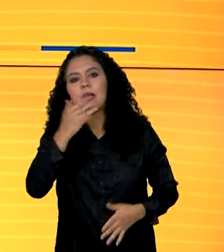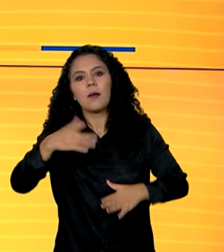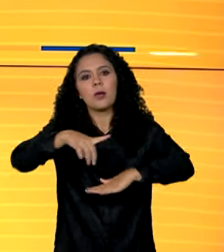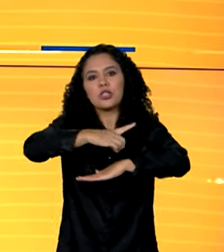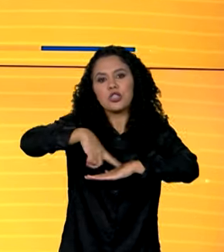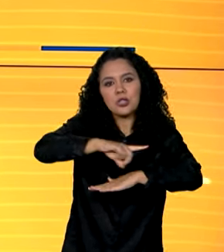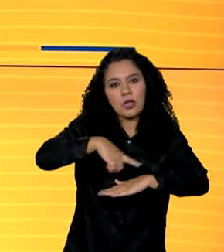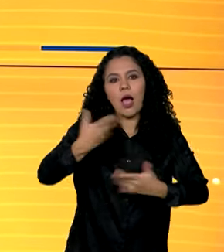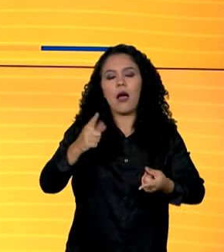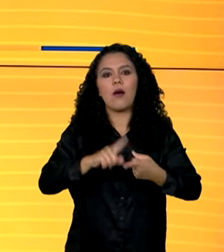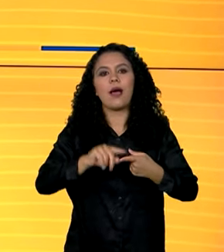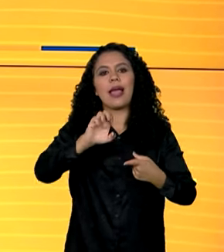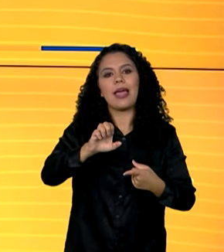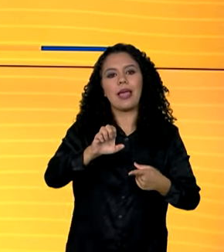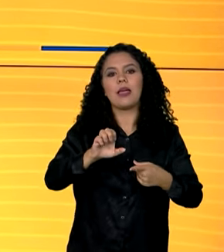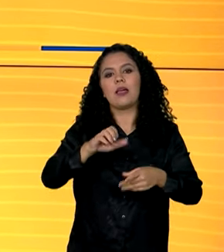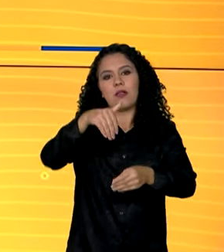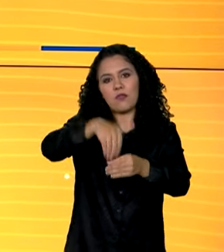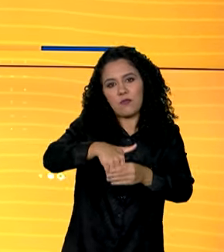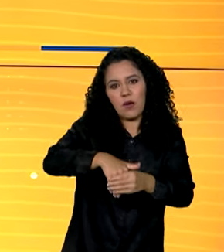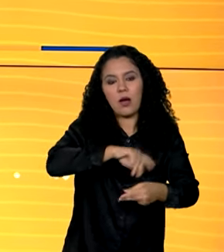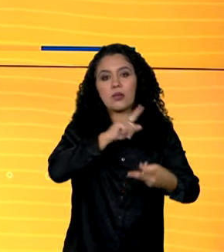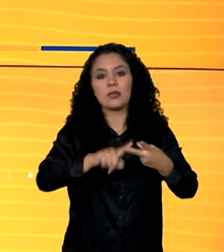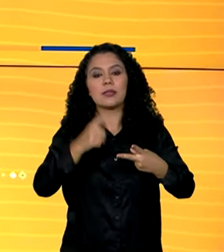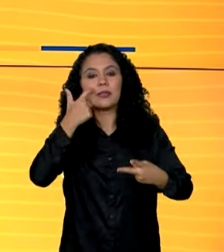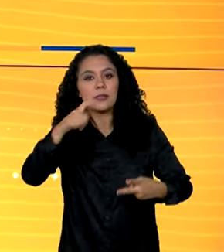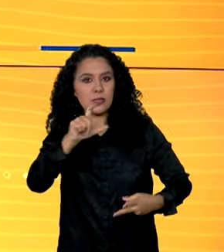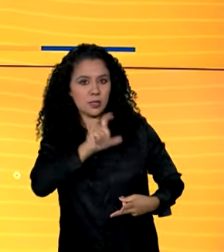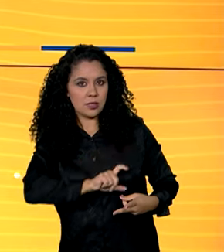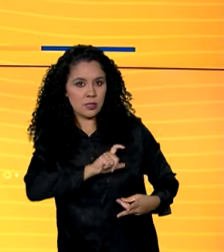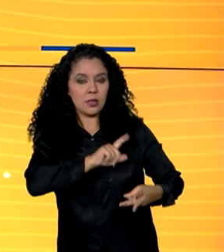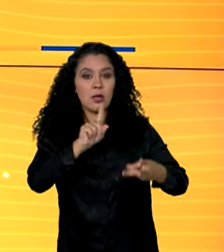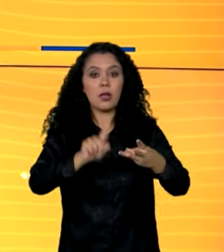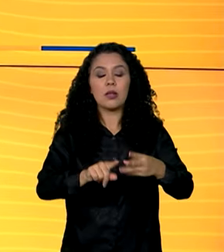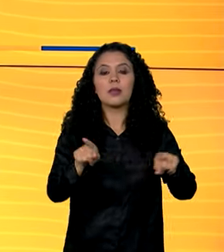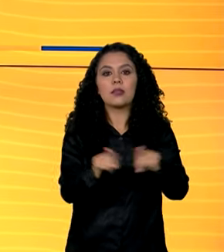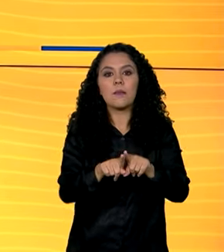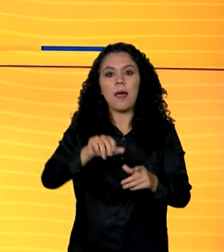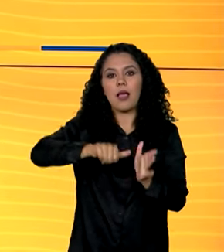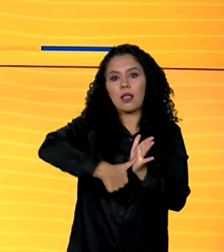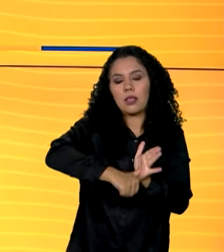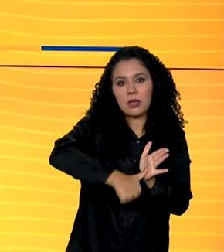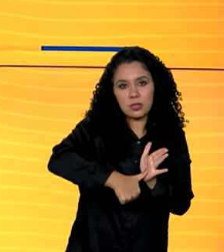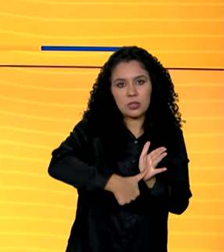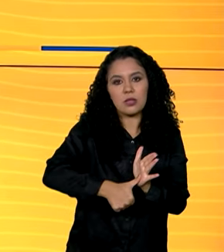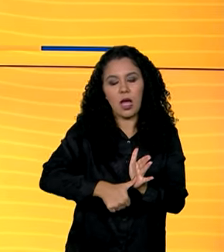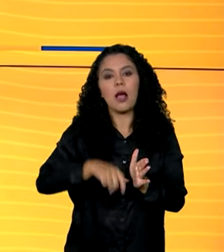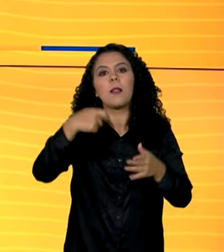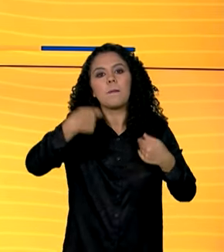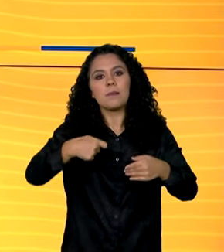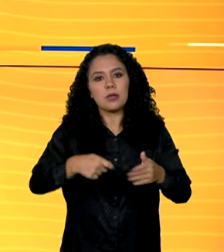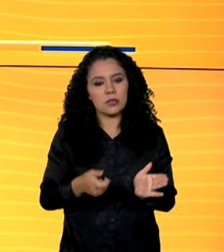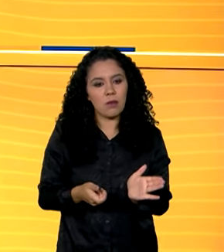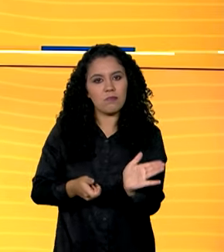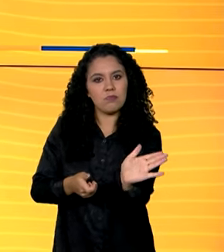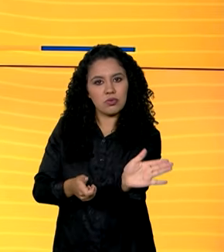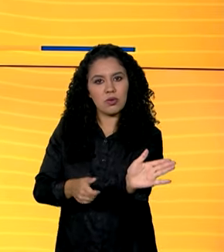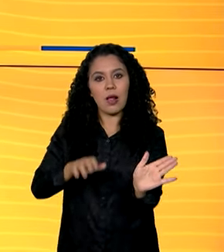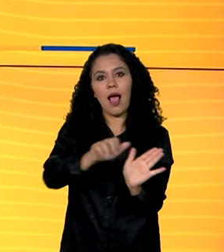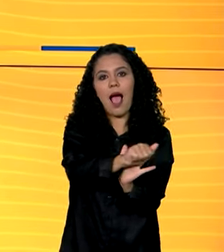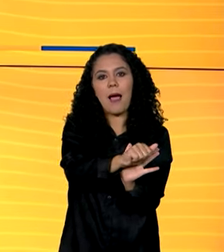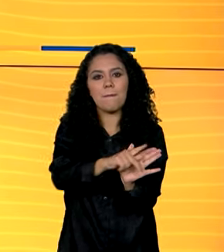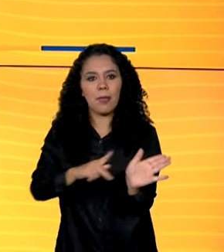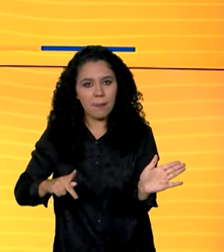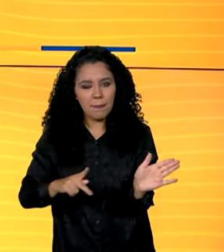o e-título, a CNH digital e o RG digital. A apresentação do documento poderá ser feita por meio dos